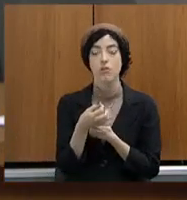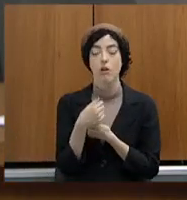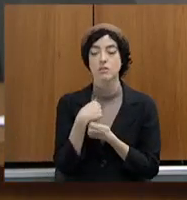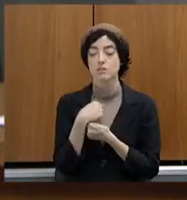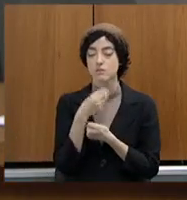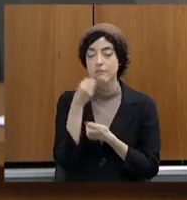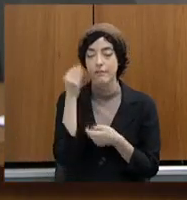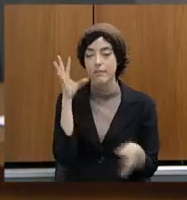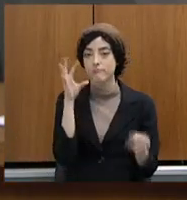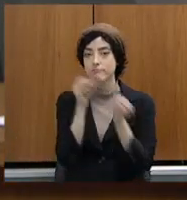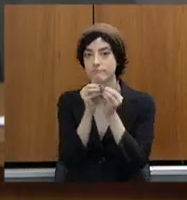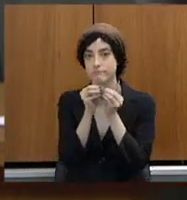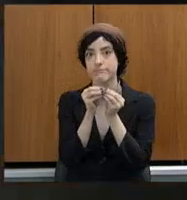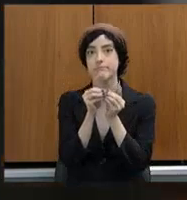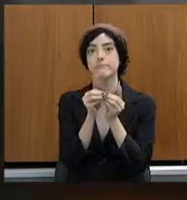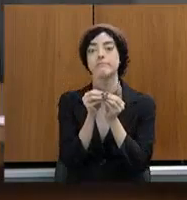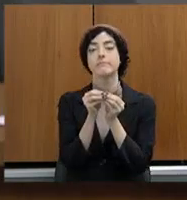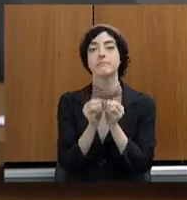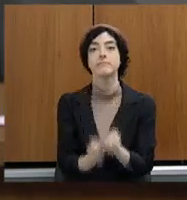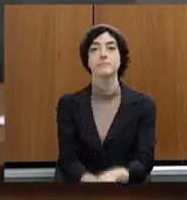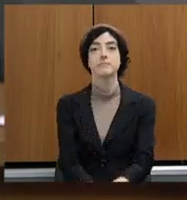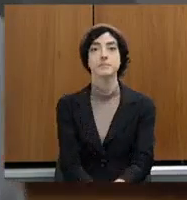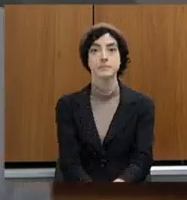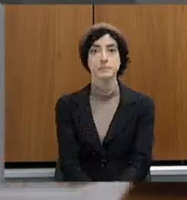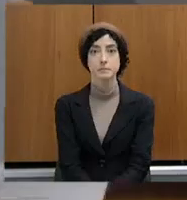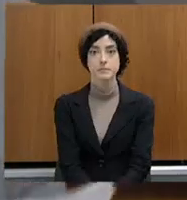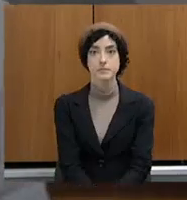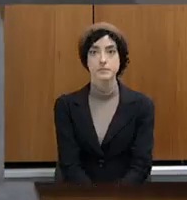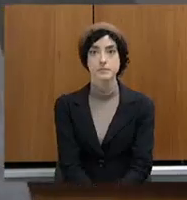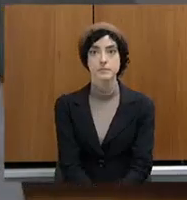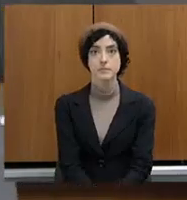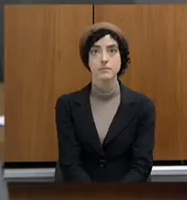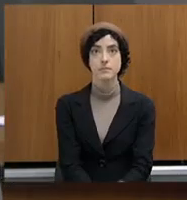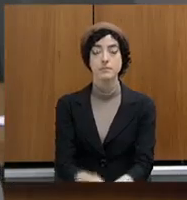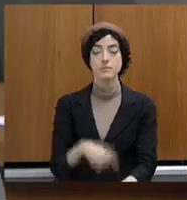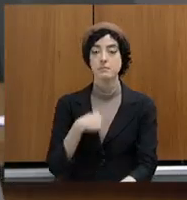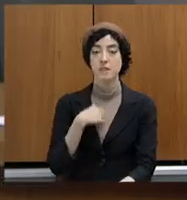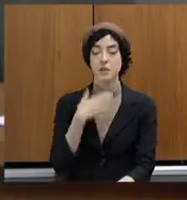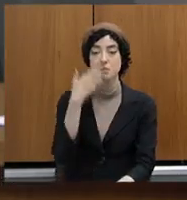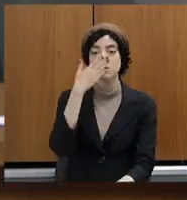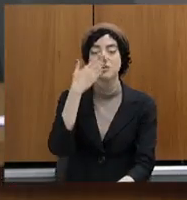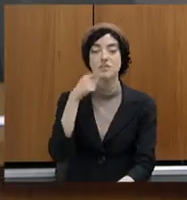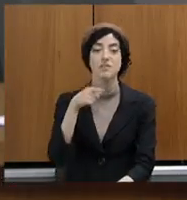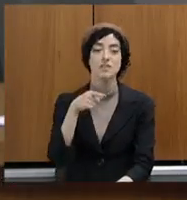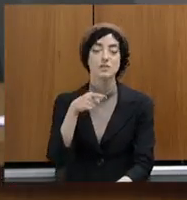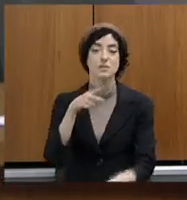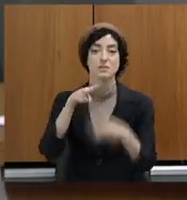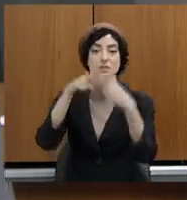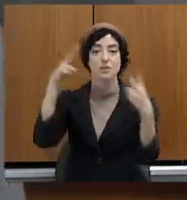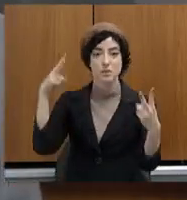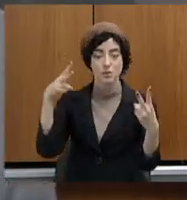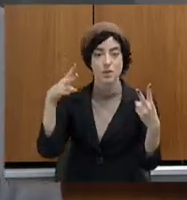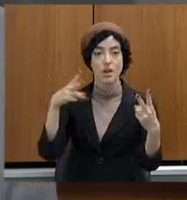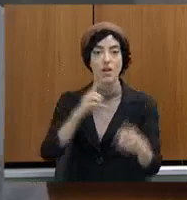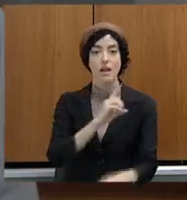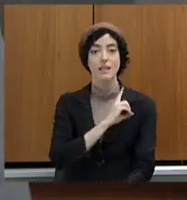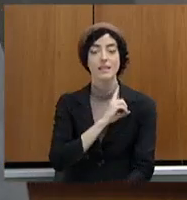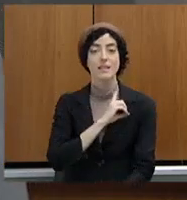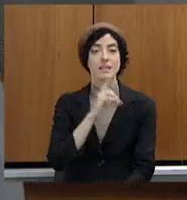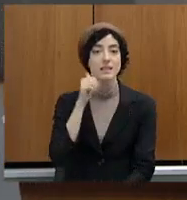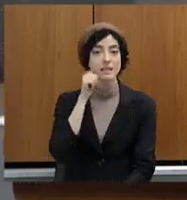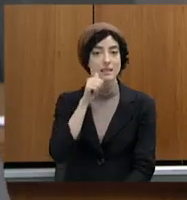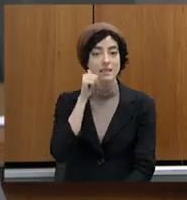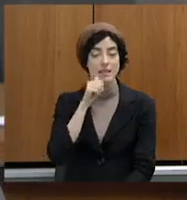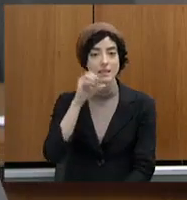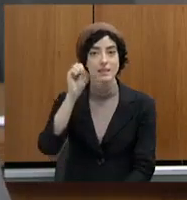aproveitar, eu não tinha percebido a distância, remotamente, a presença do deputado Acheira e do deputado Elie Grillo. Gostaria também de